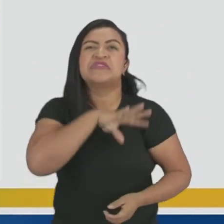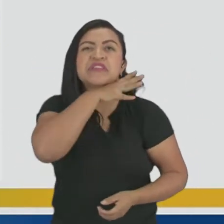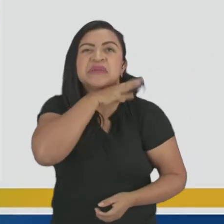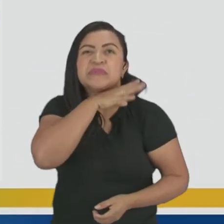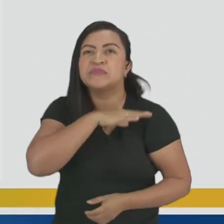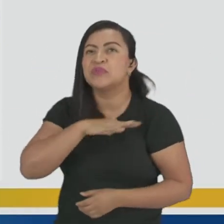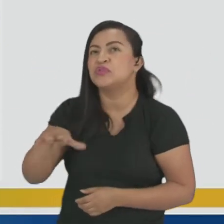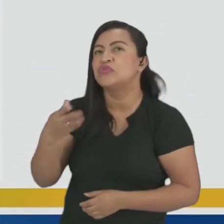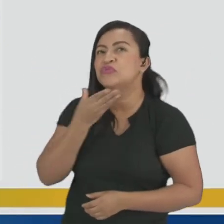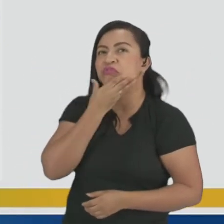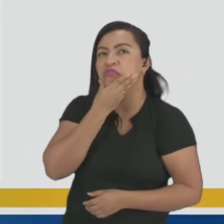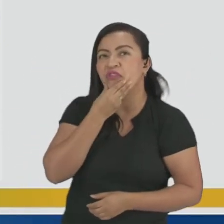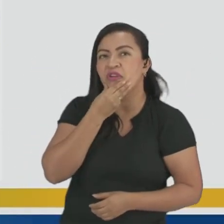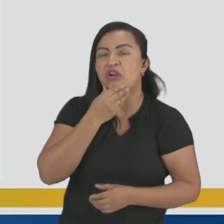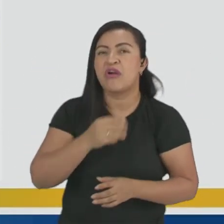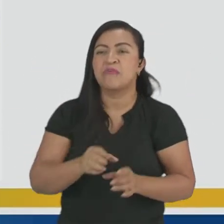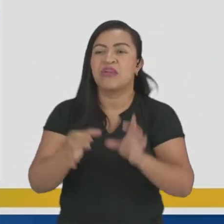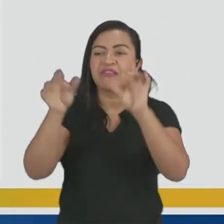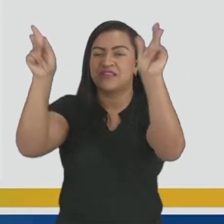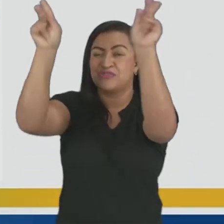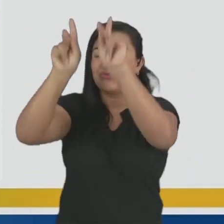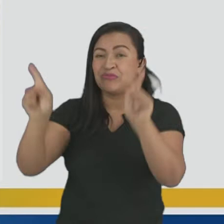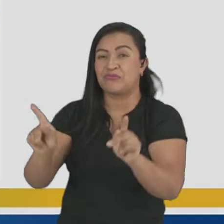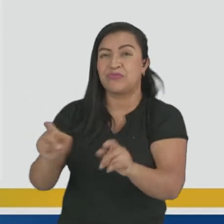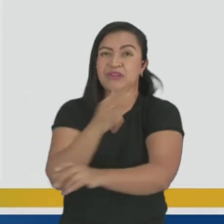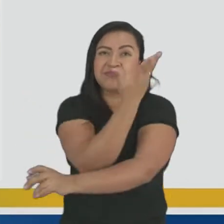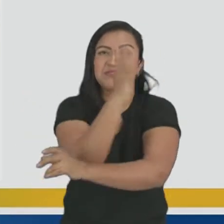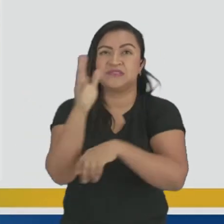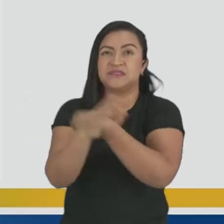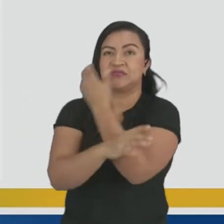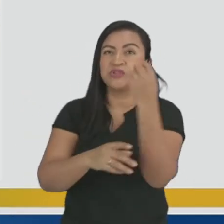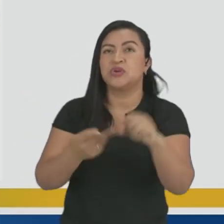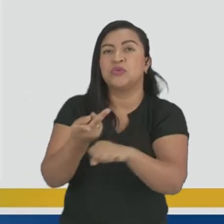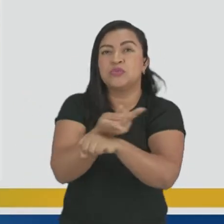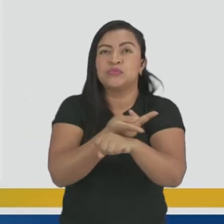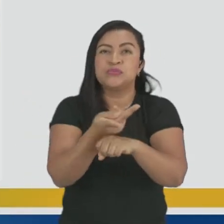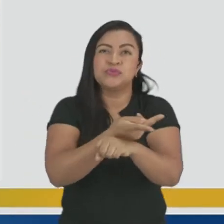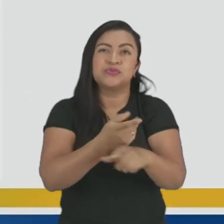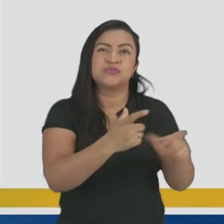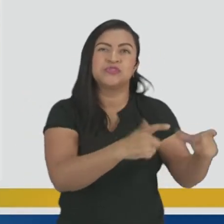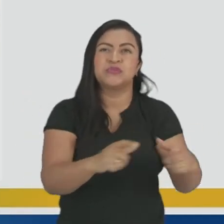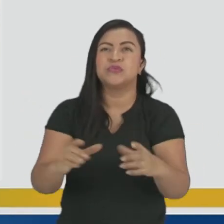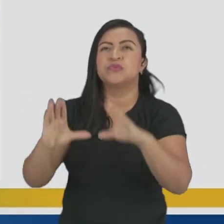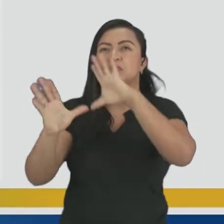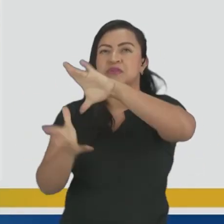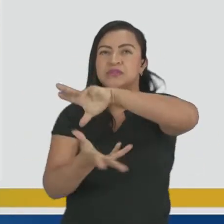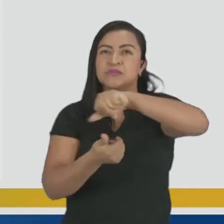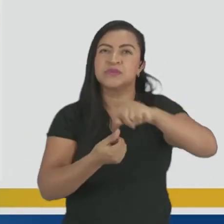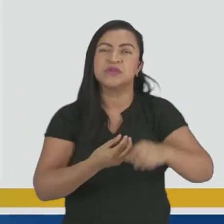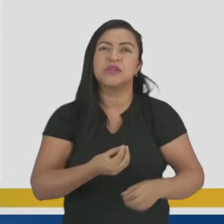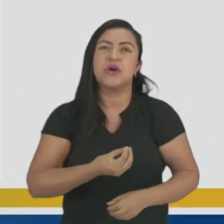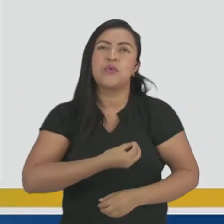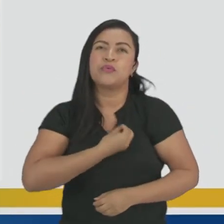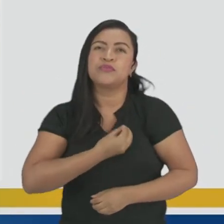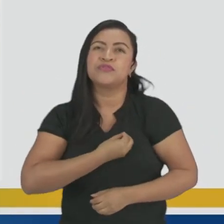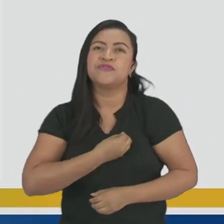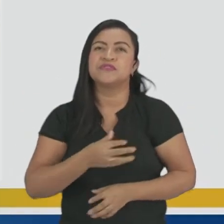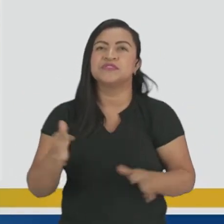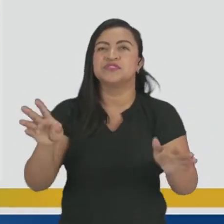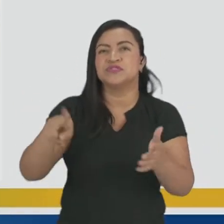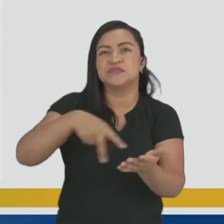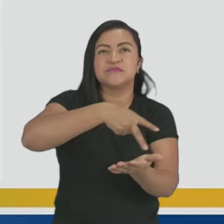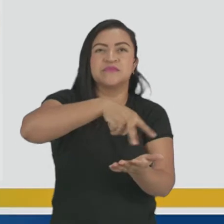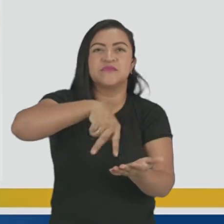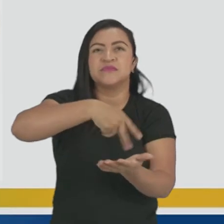as árvores na floresta. Procure-se em algum lugar no planeta, onde a vida seja sempre uma dança, e mesmo as